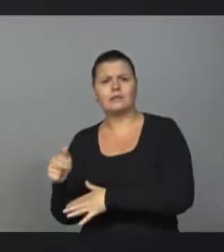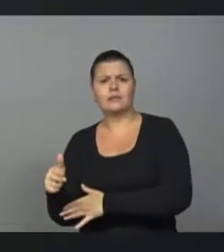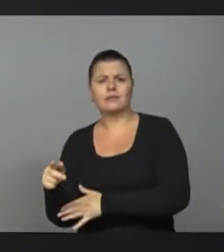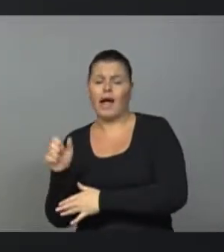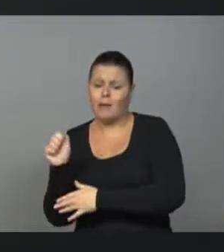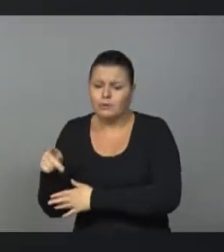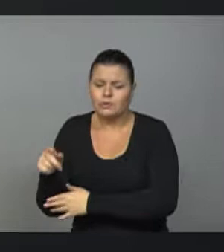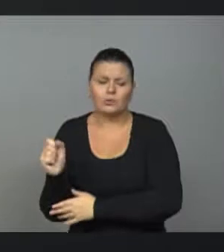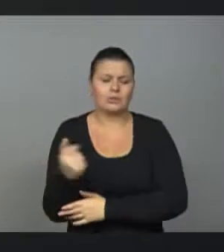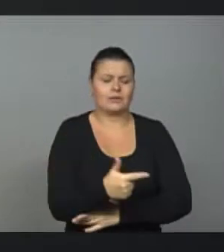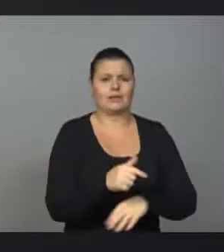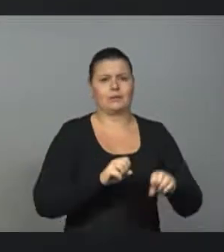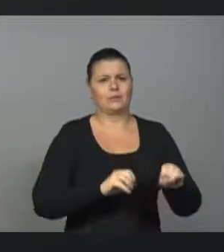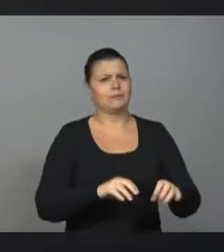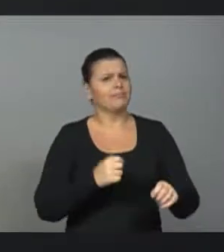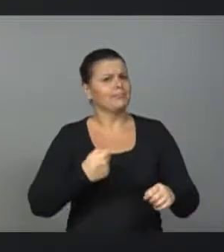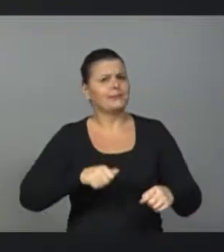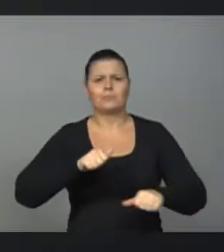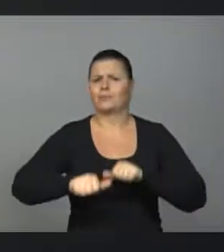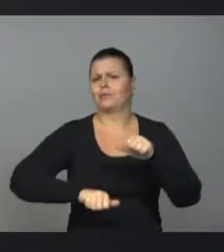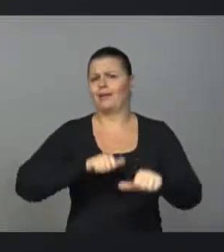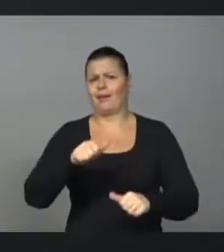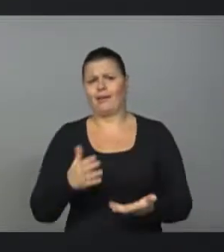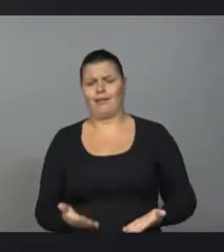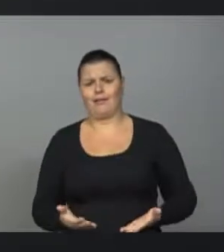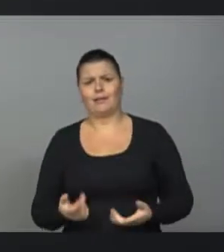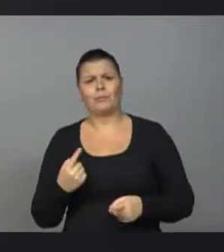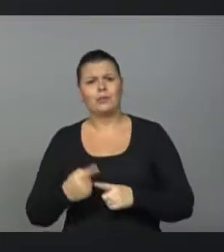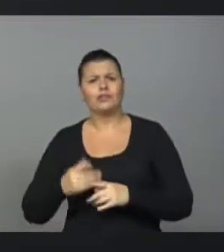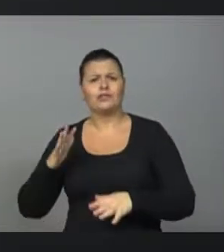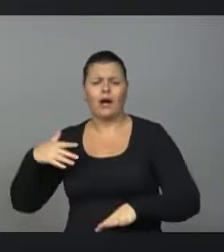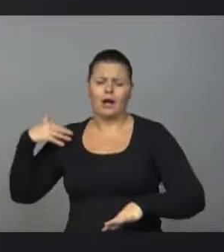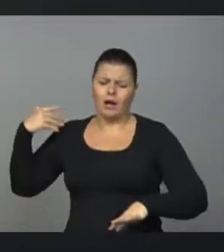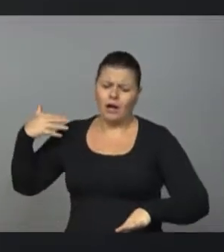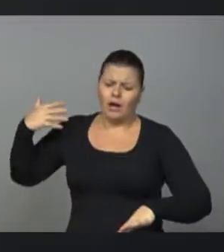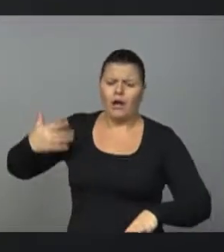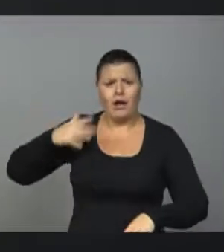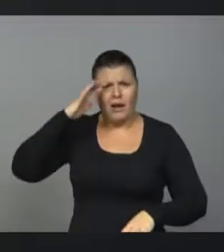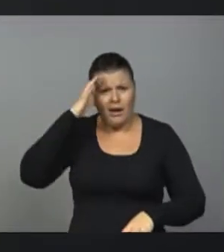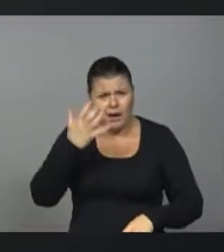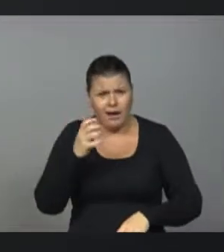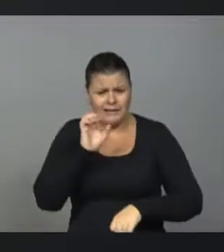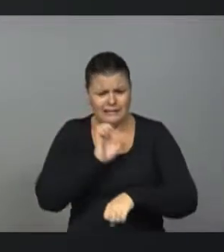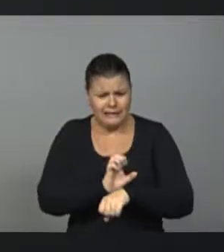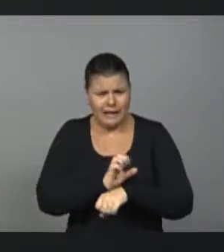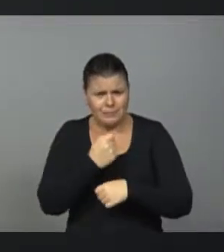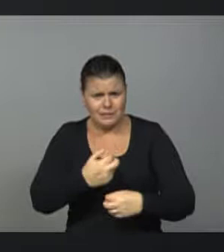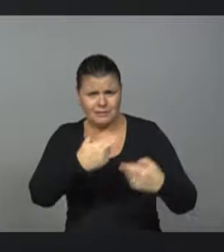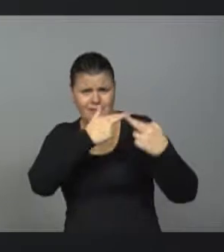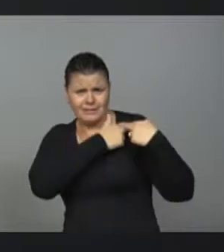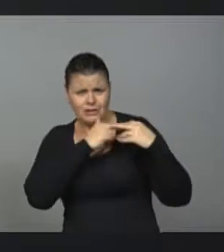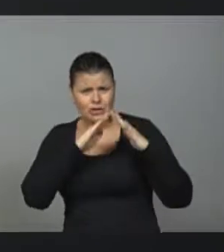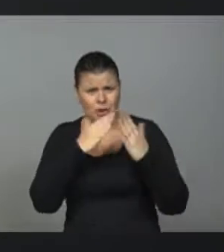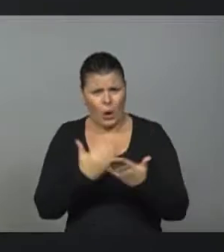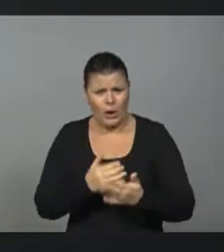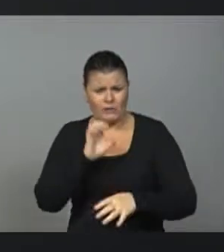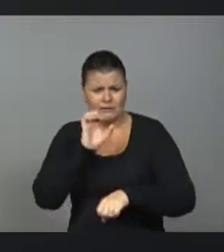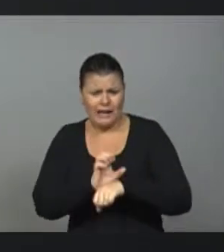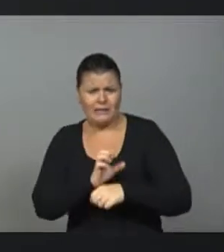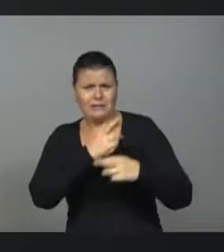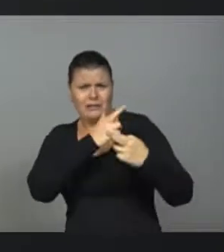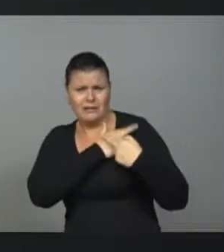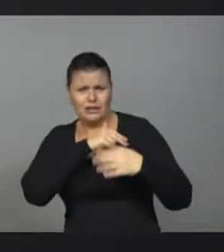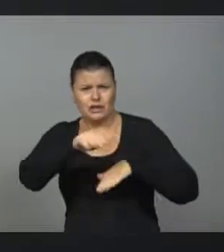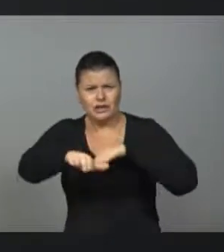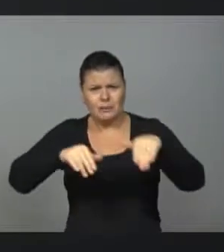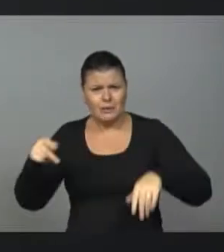precisa reverter isso. Isso acontece porque há muito tempo decidimos que o Estado tinha que ser o dono da escola, que tinha que contratar o professor e tinha que